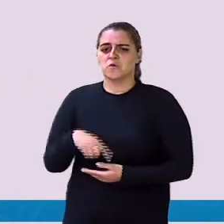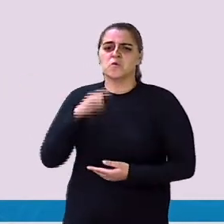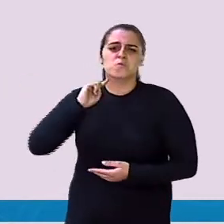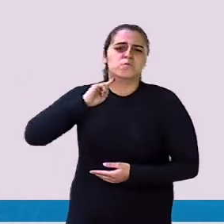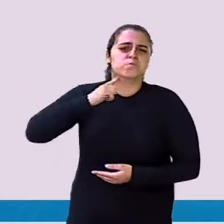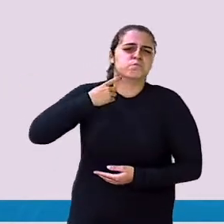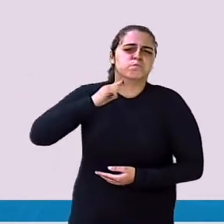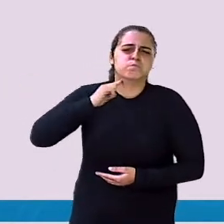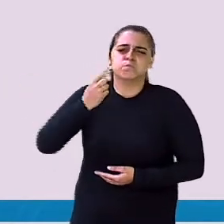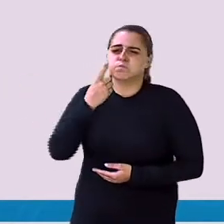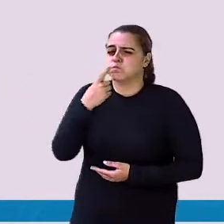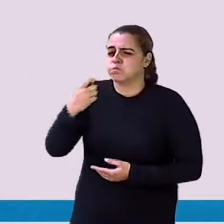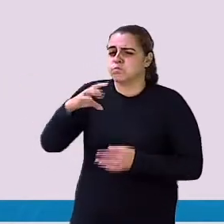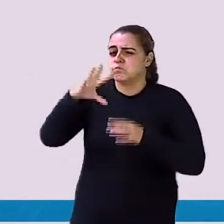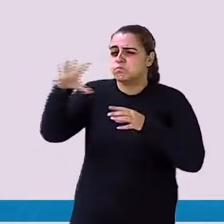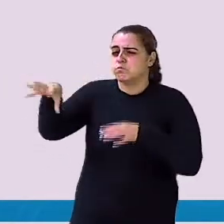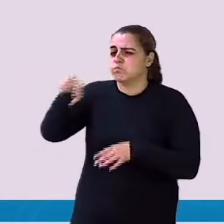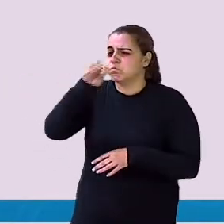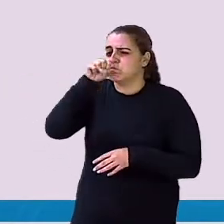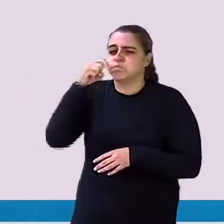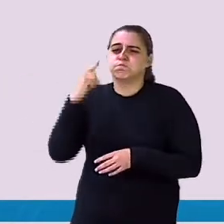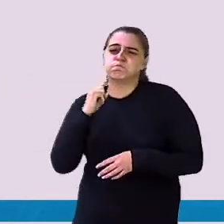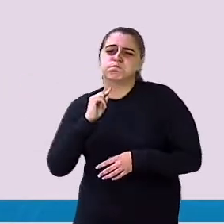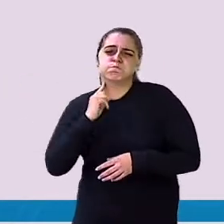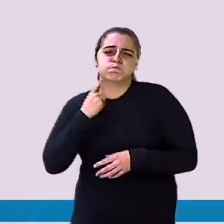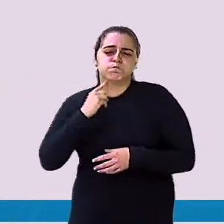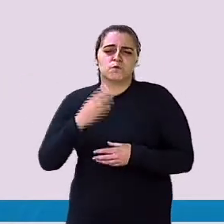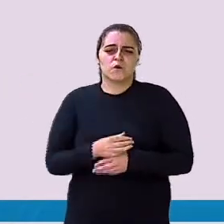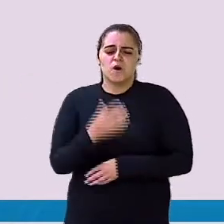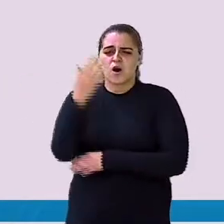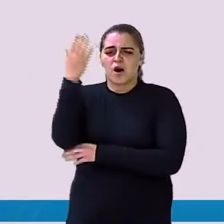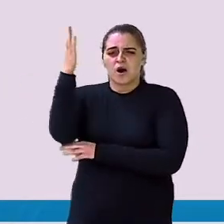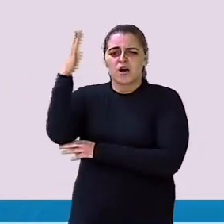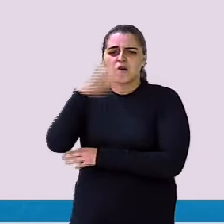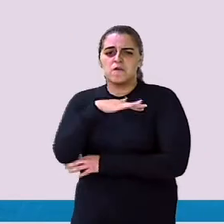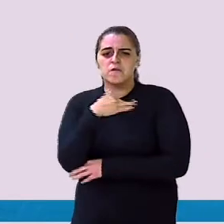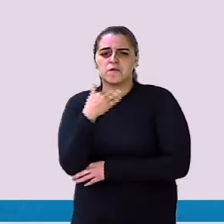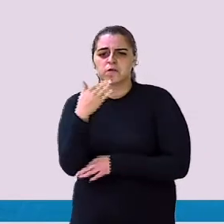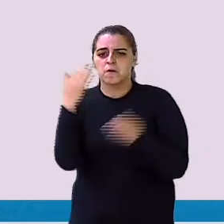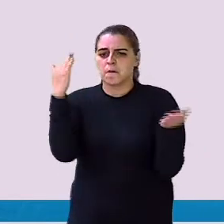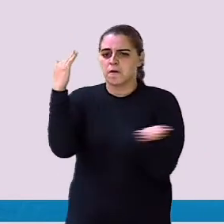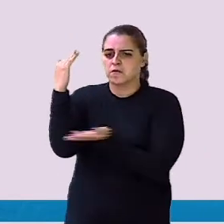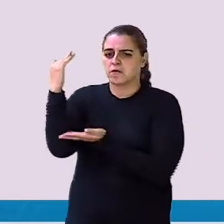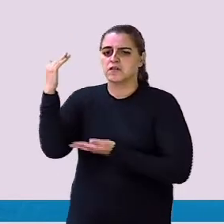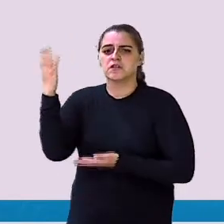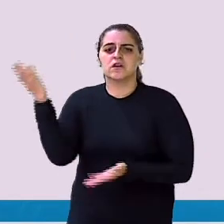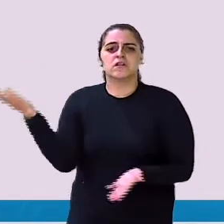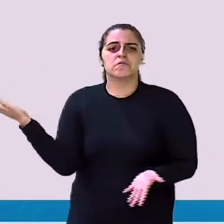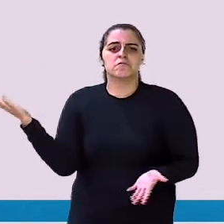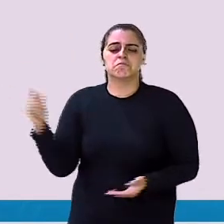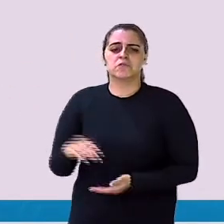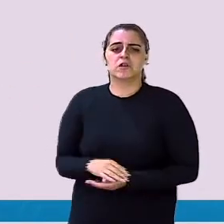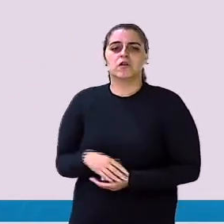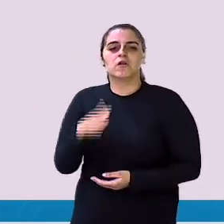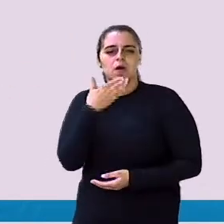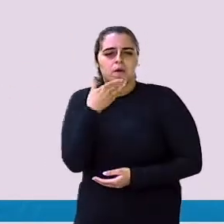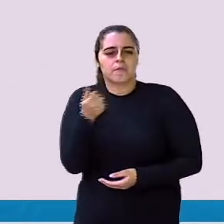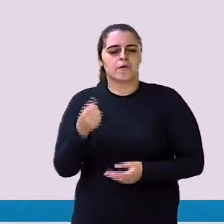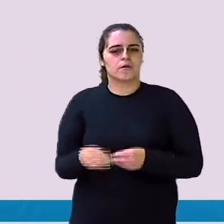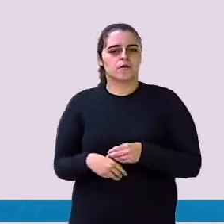Fumaça, sujeira As árvores secas Sem vida, né? Muito triste Não é melhor a gente viver assim?